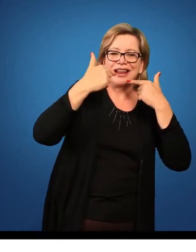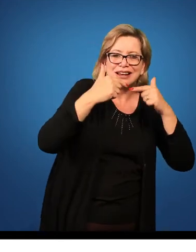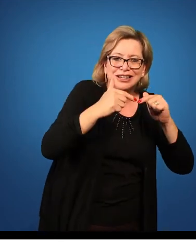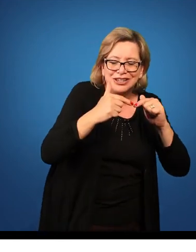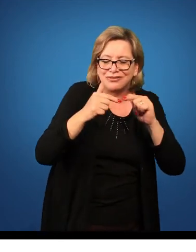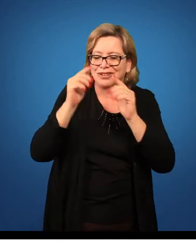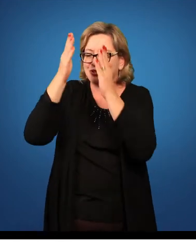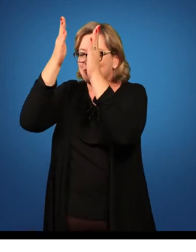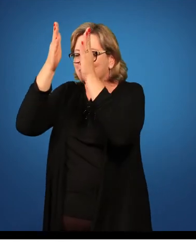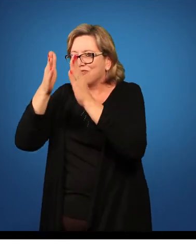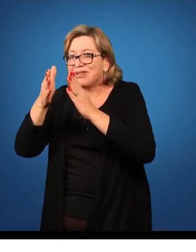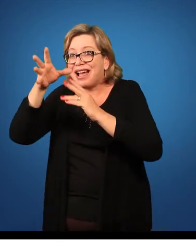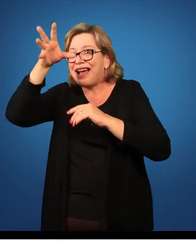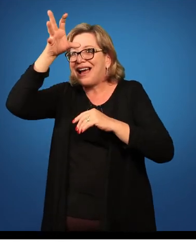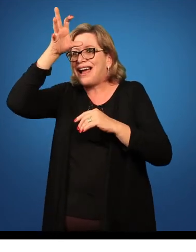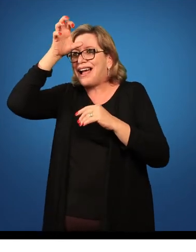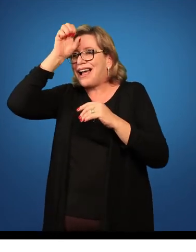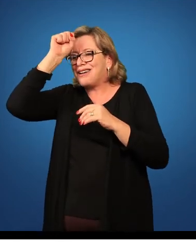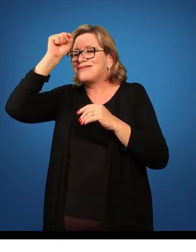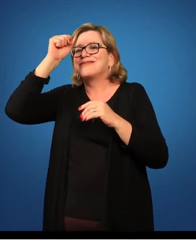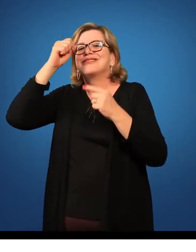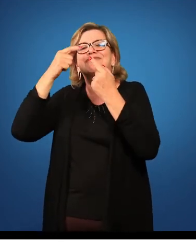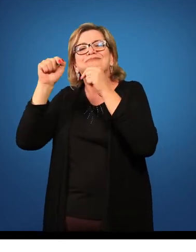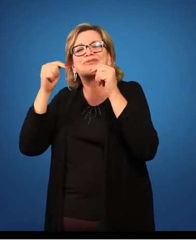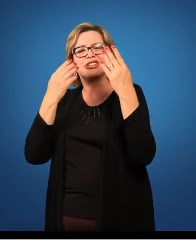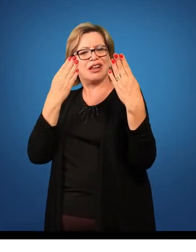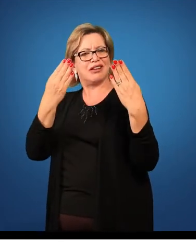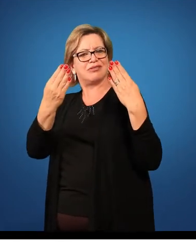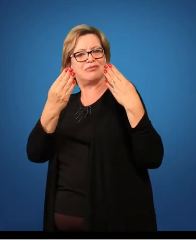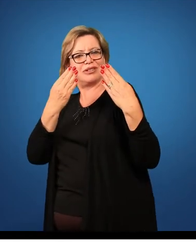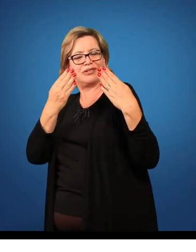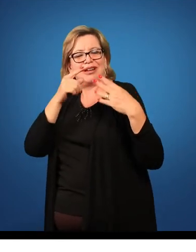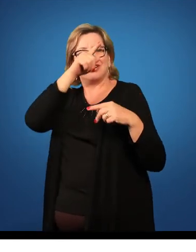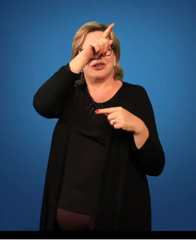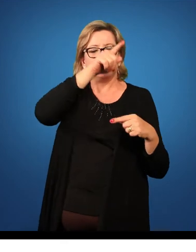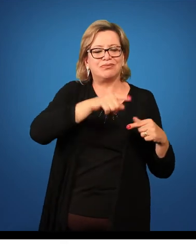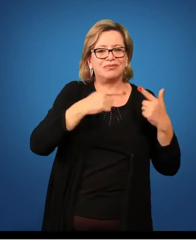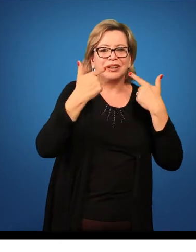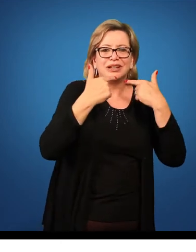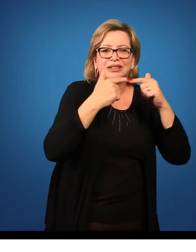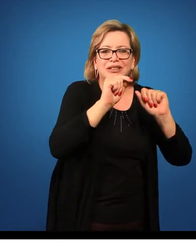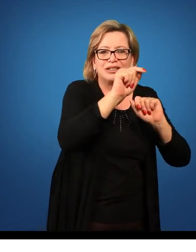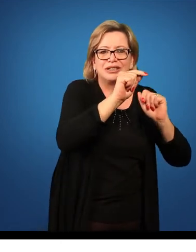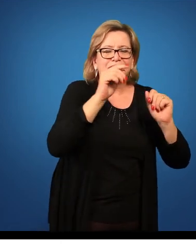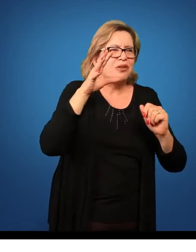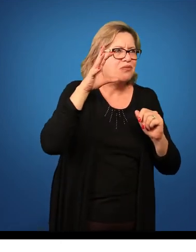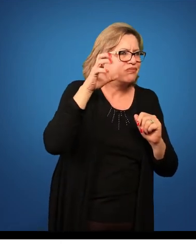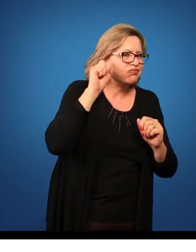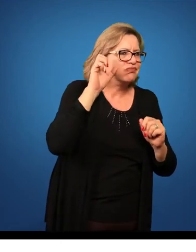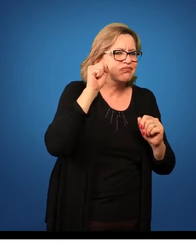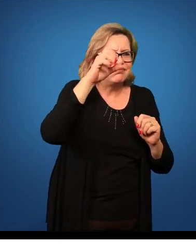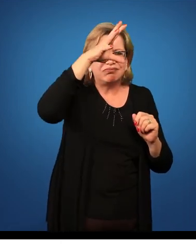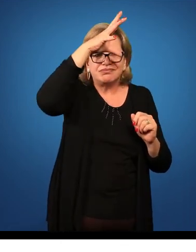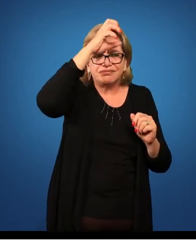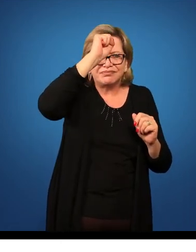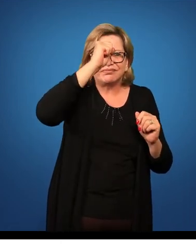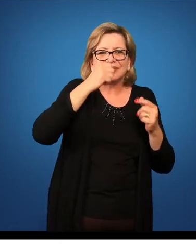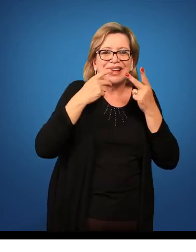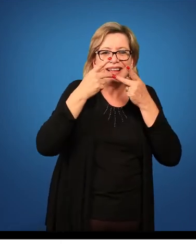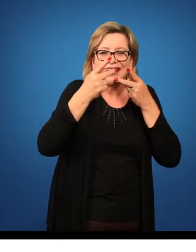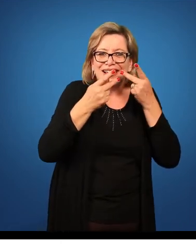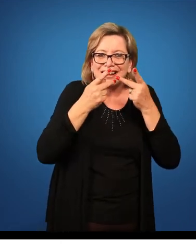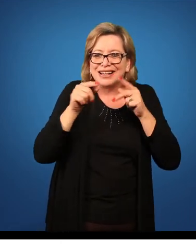e aprender um instrumento musical. Assim, as crianças aprendem a língua a partir da escuta e que poderiam também